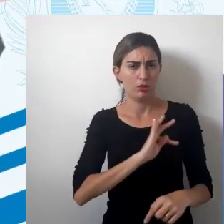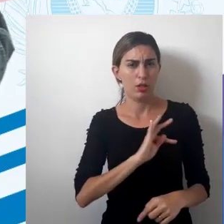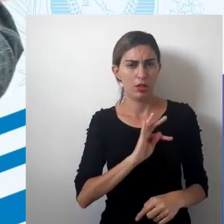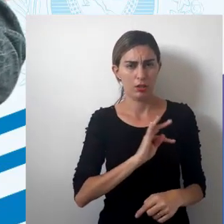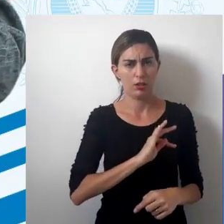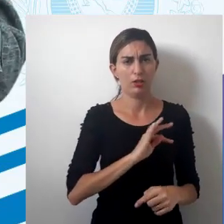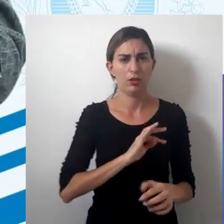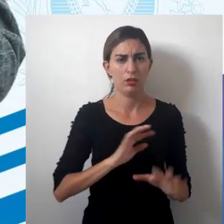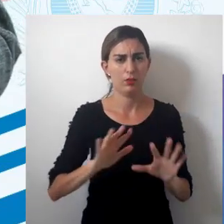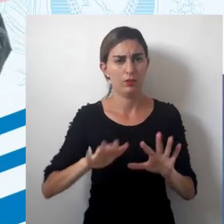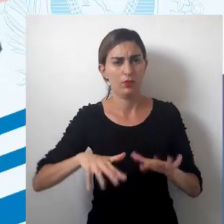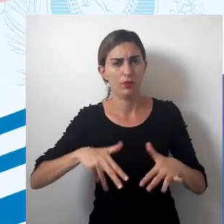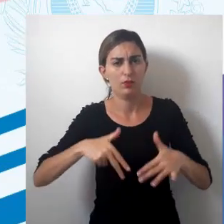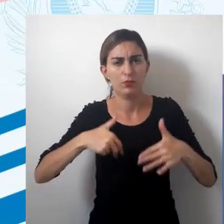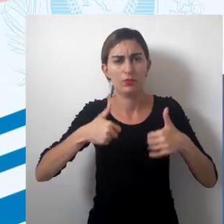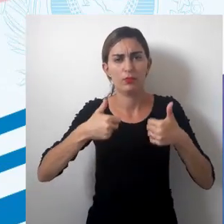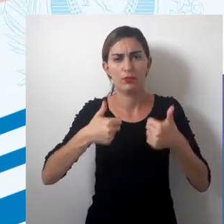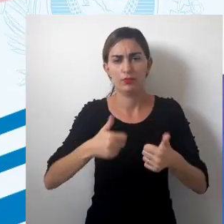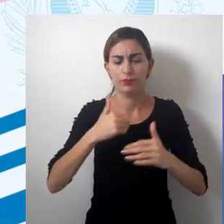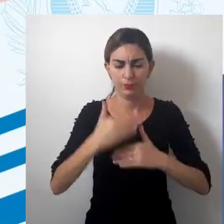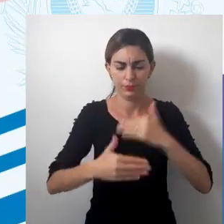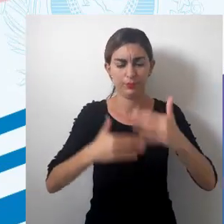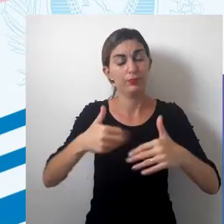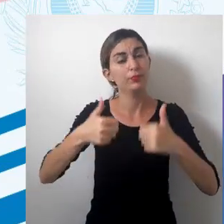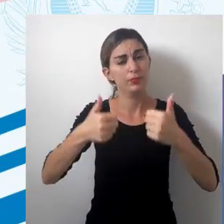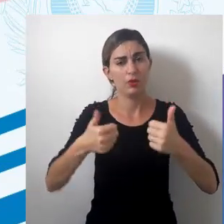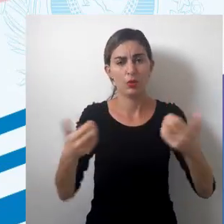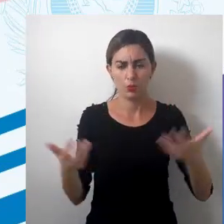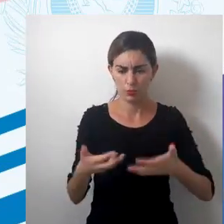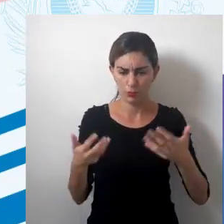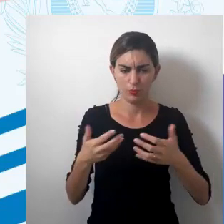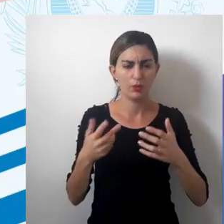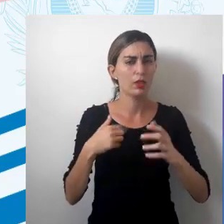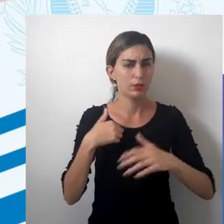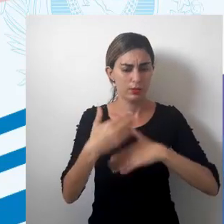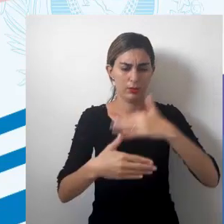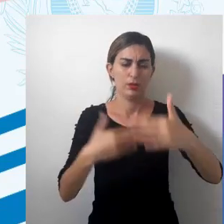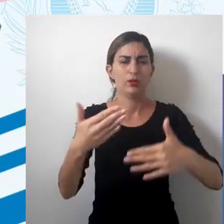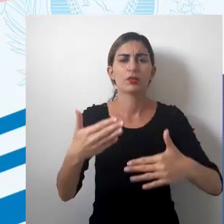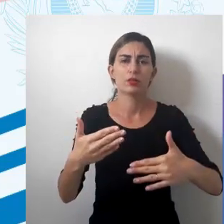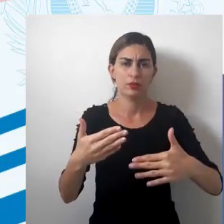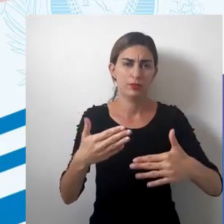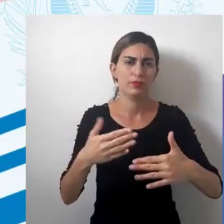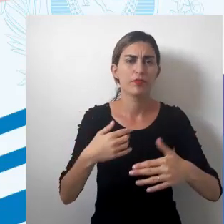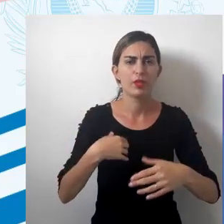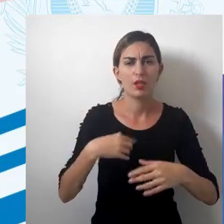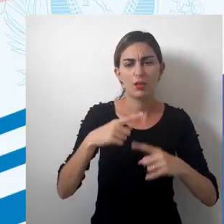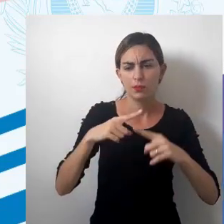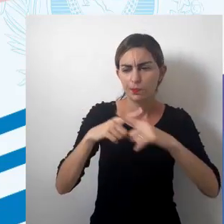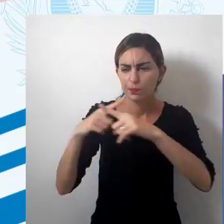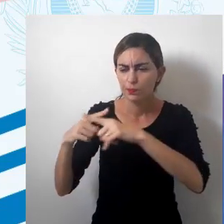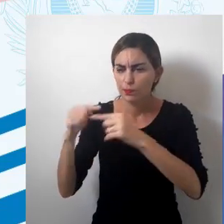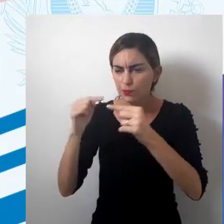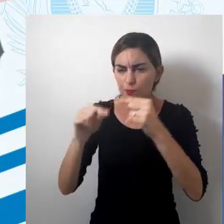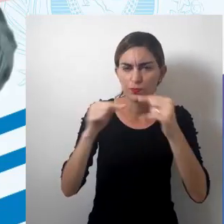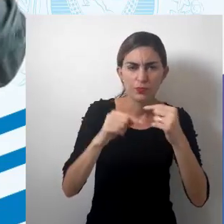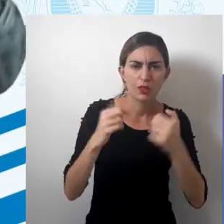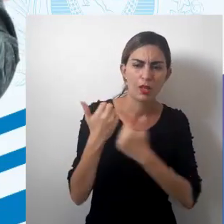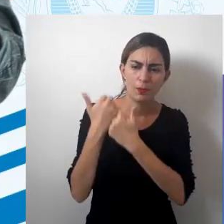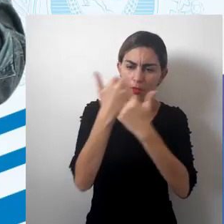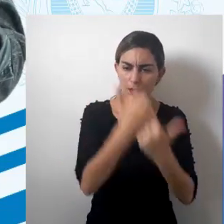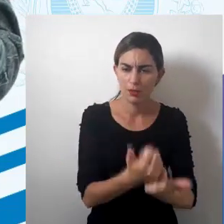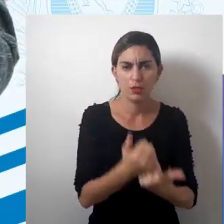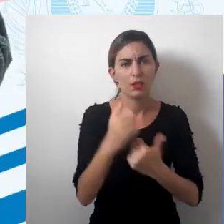foram se aprimorando cada vez mais e a tendência é que essas divergências entre o que se